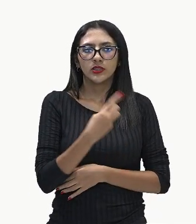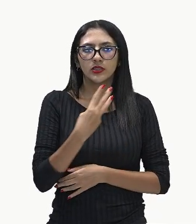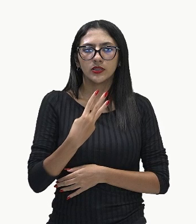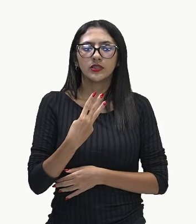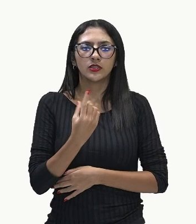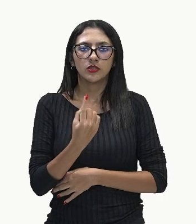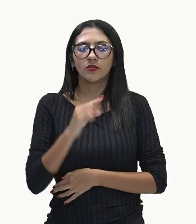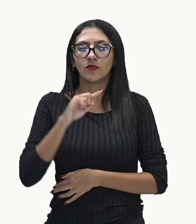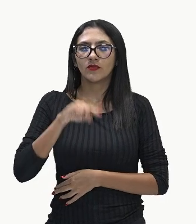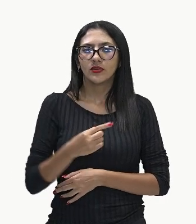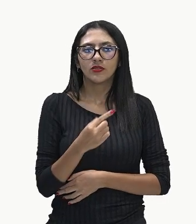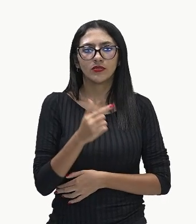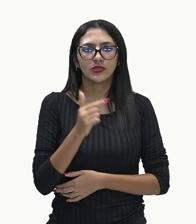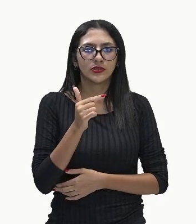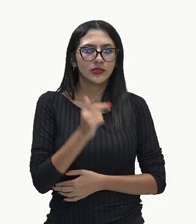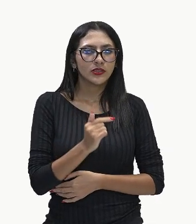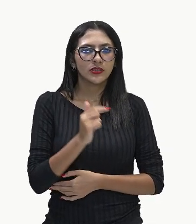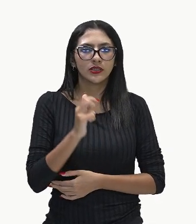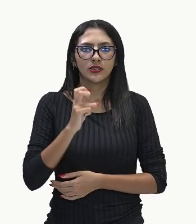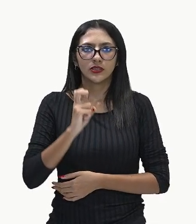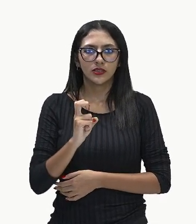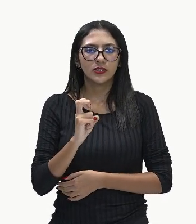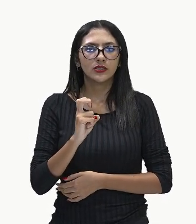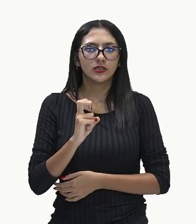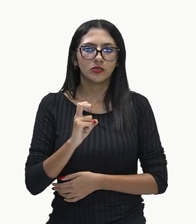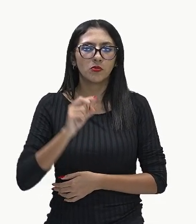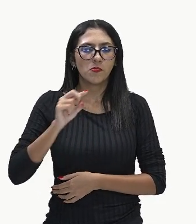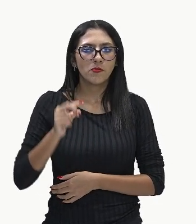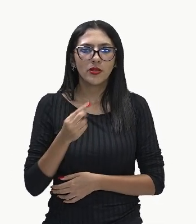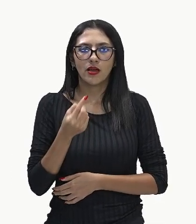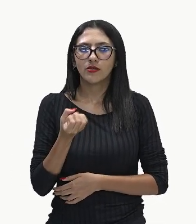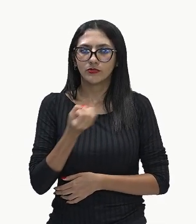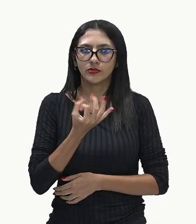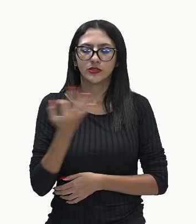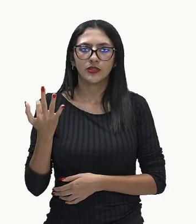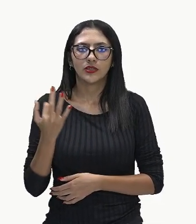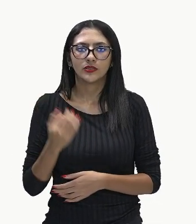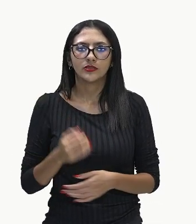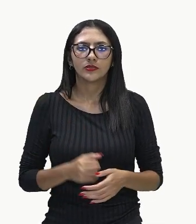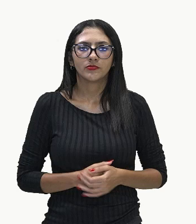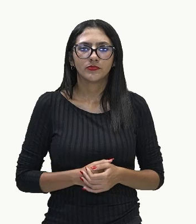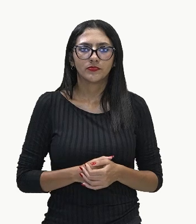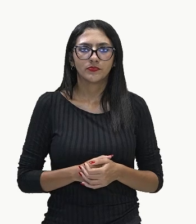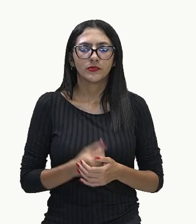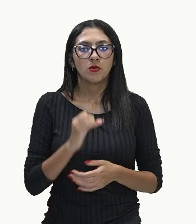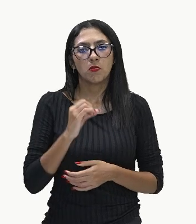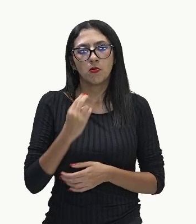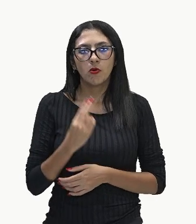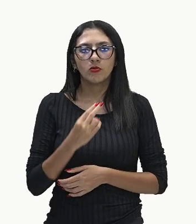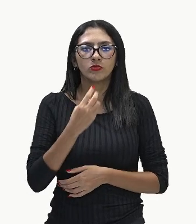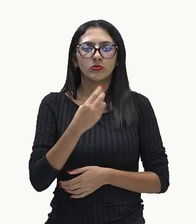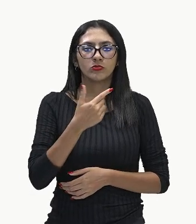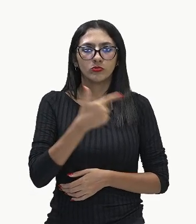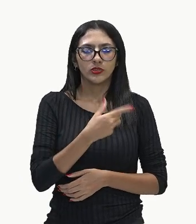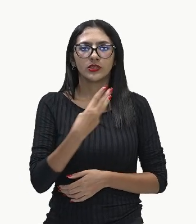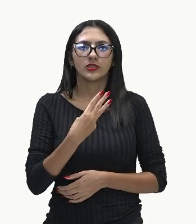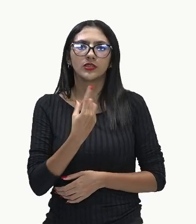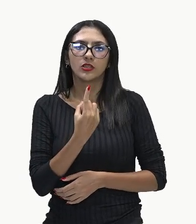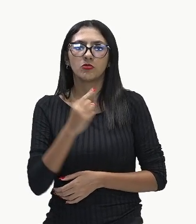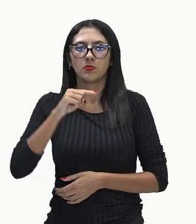231,75 milhares de unidades, ou 231.750